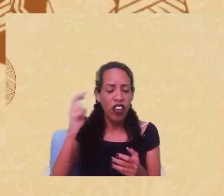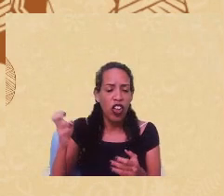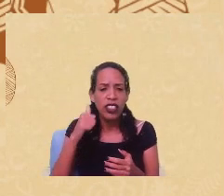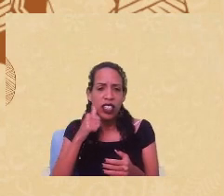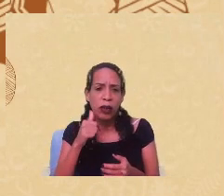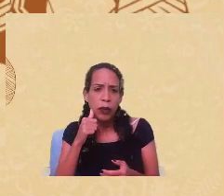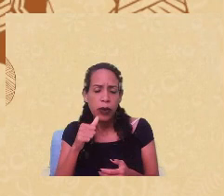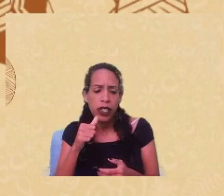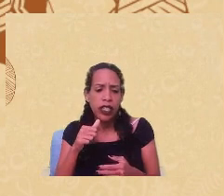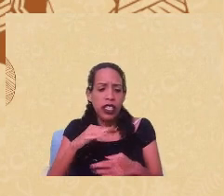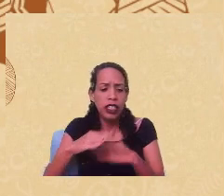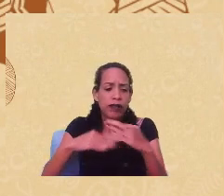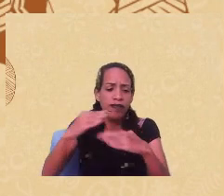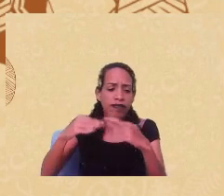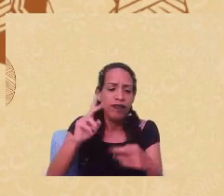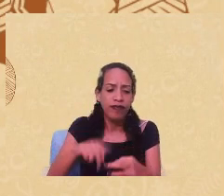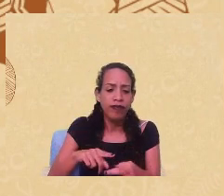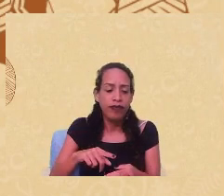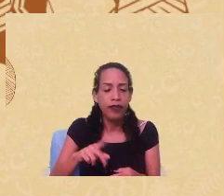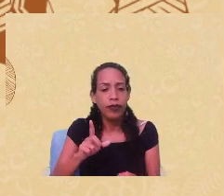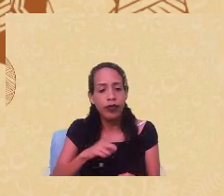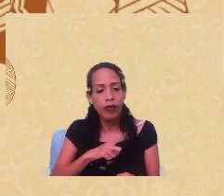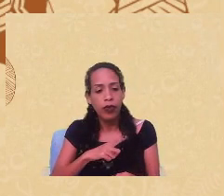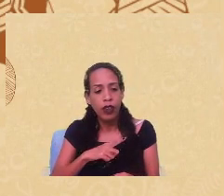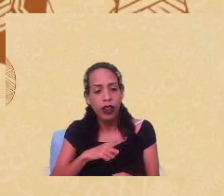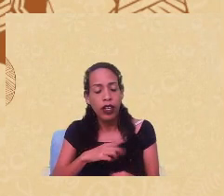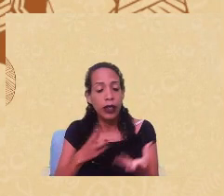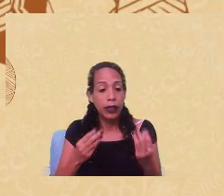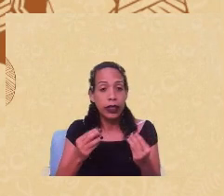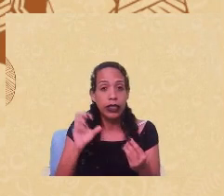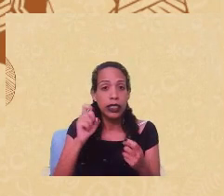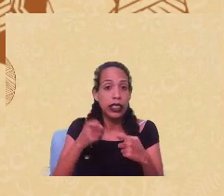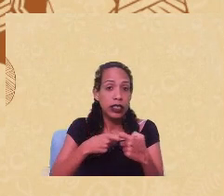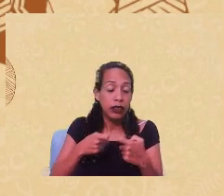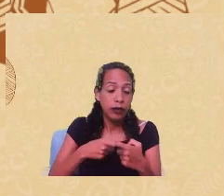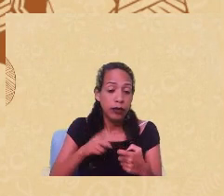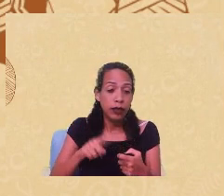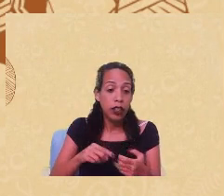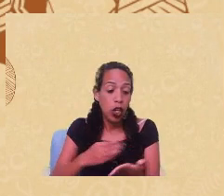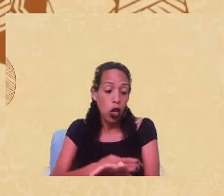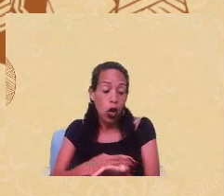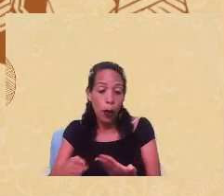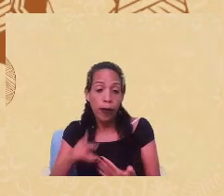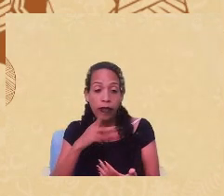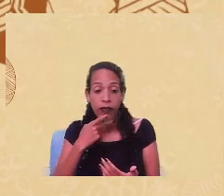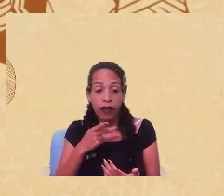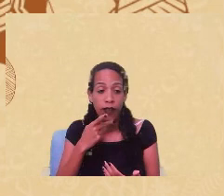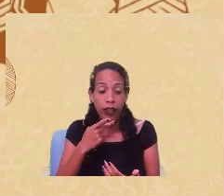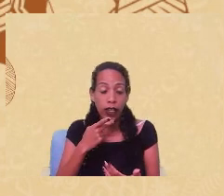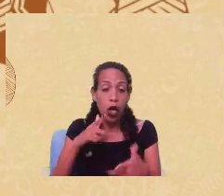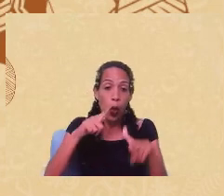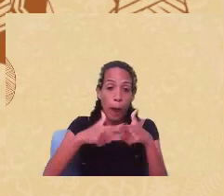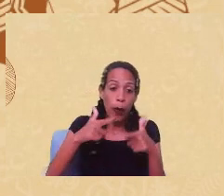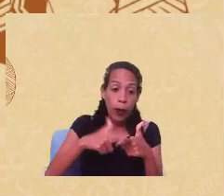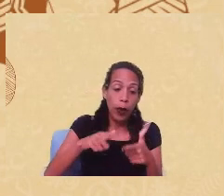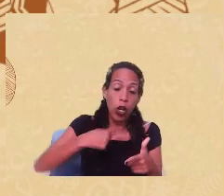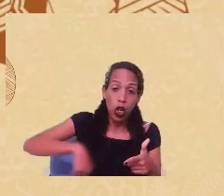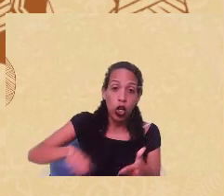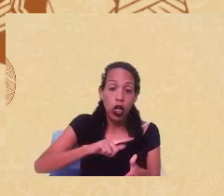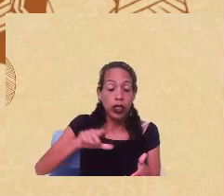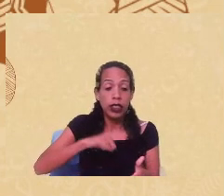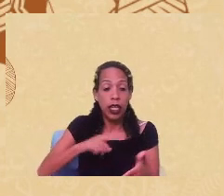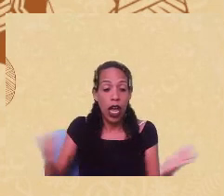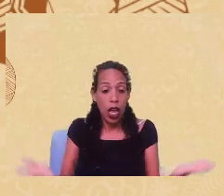esses modos de subjetivação, é a interseccionalidade. E aí quero começar dizendo, né, já do problema que a gente ter agora,